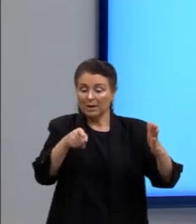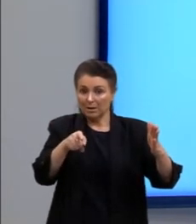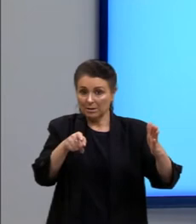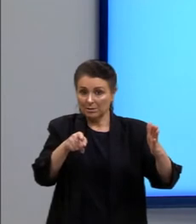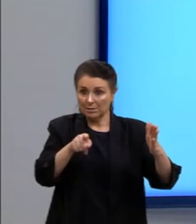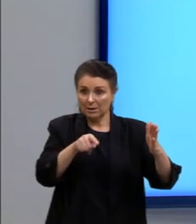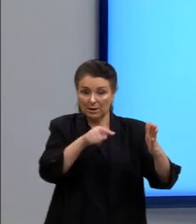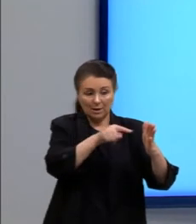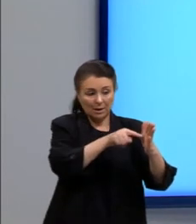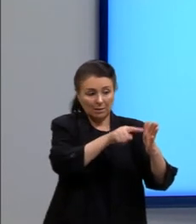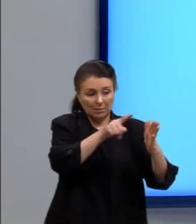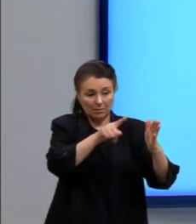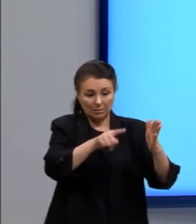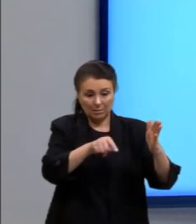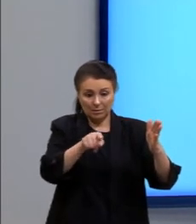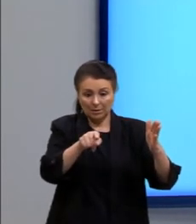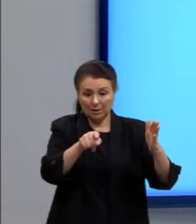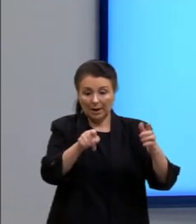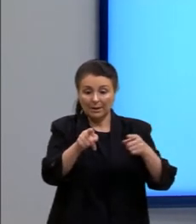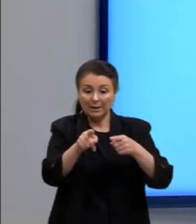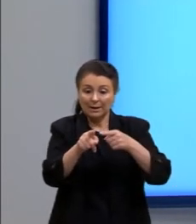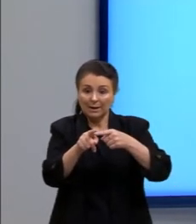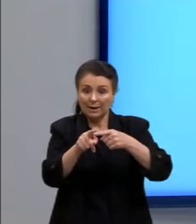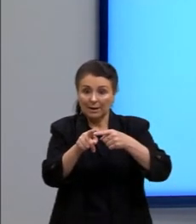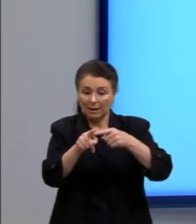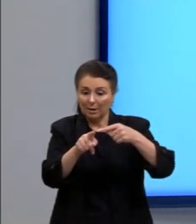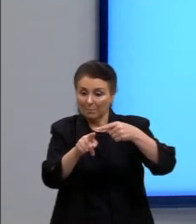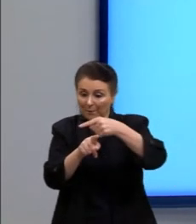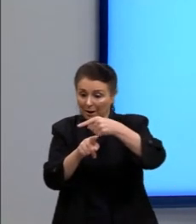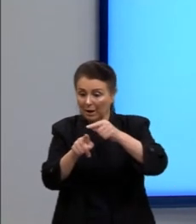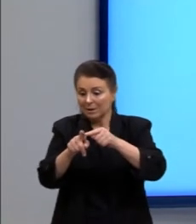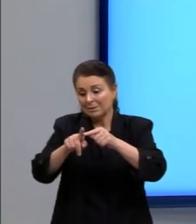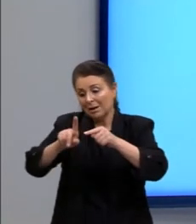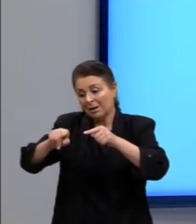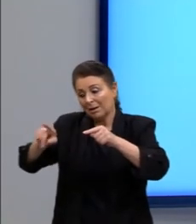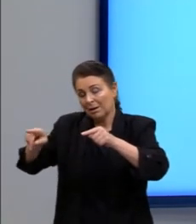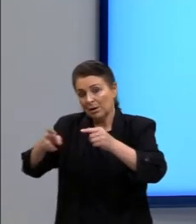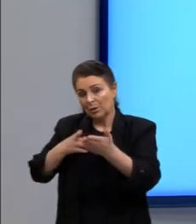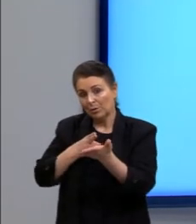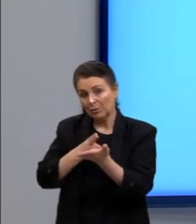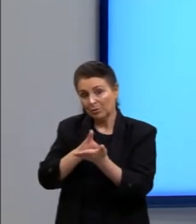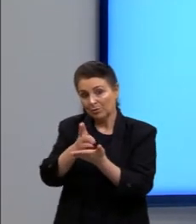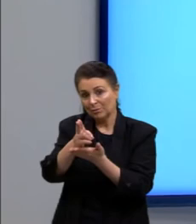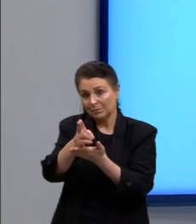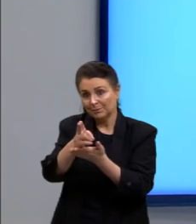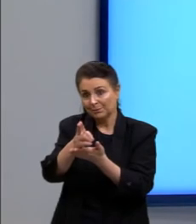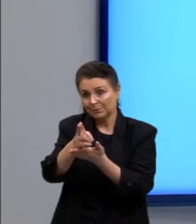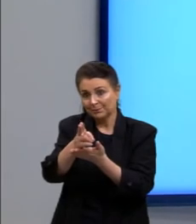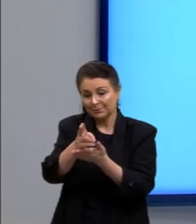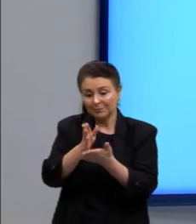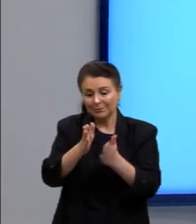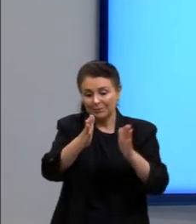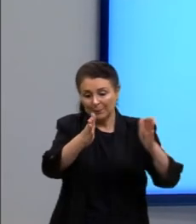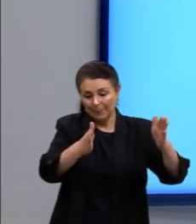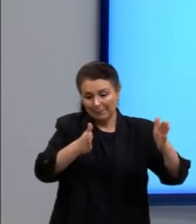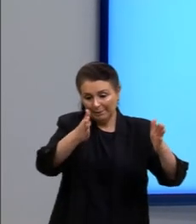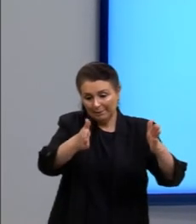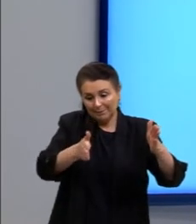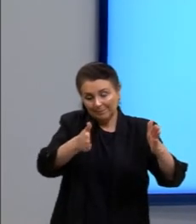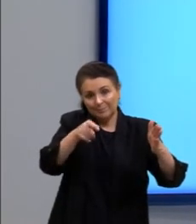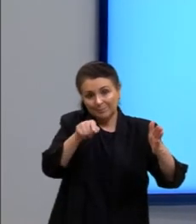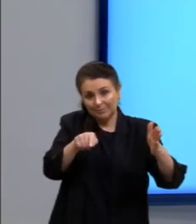direção vertical aqui que é o que a gente está vendo no desenho. Certo? Passou na, desculpa, na direção